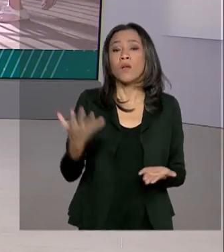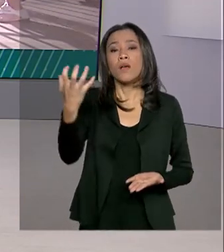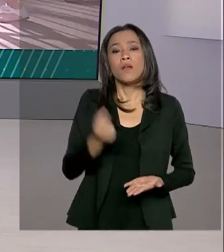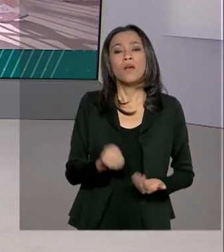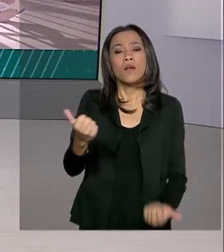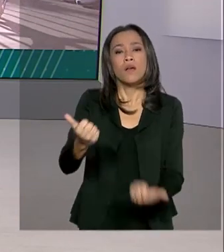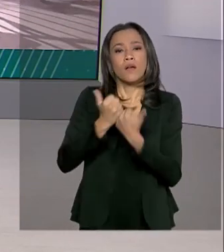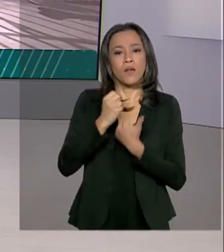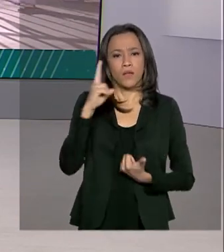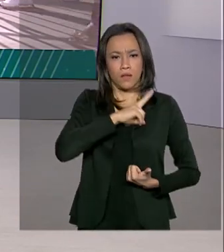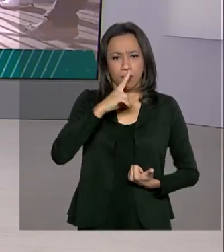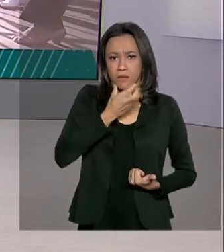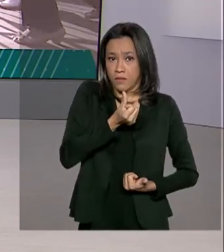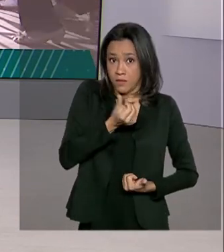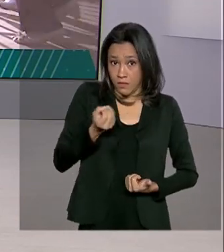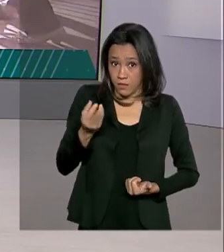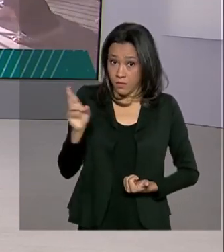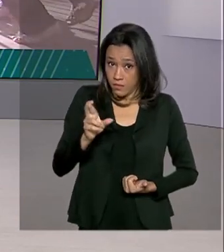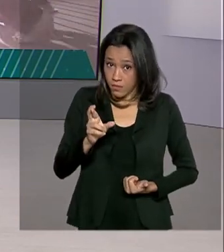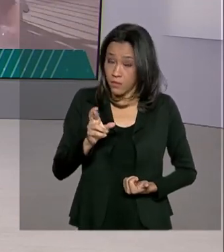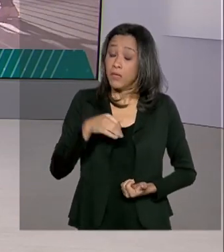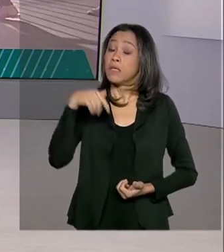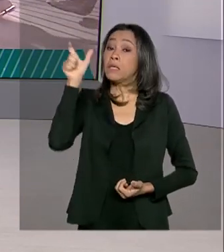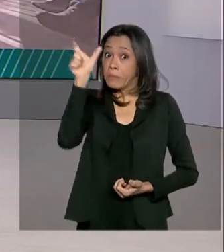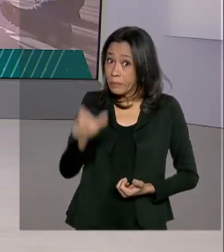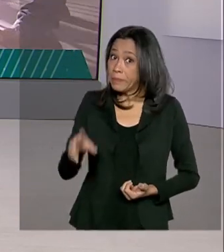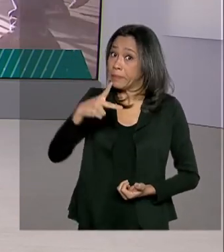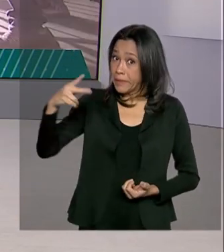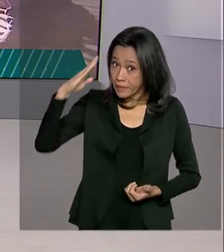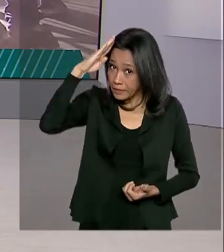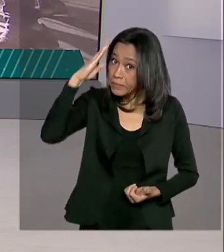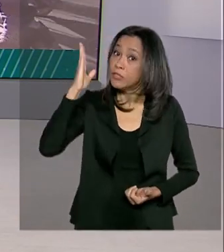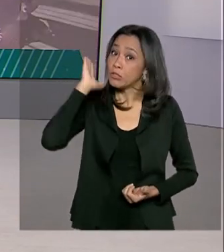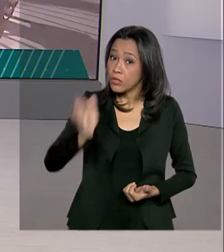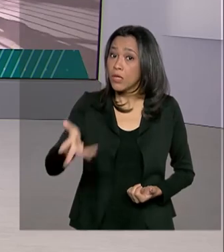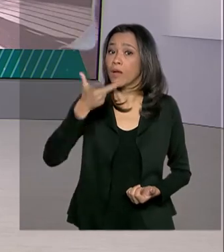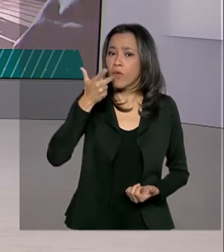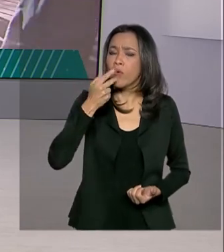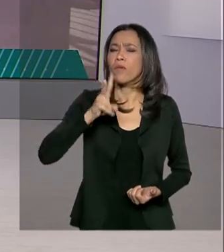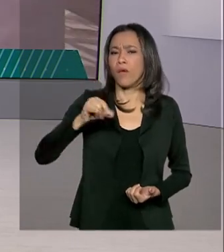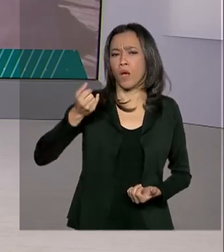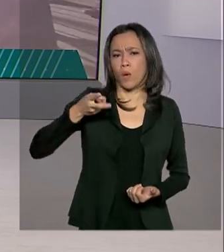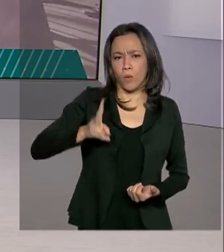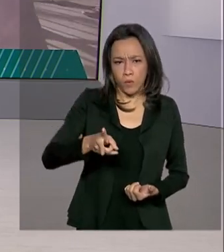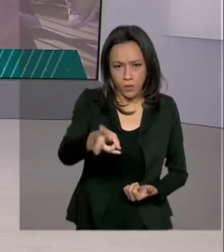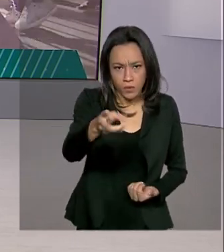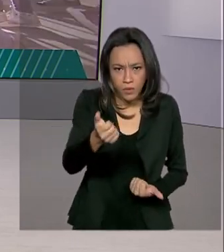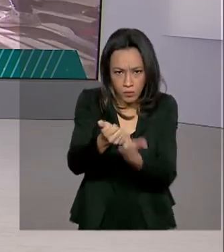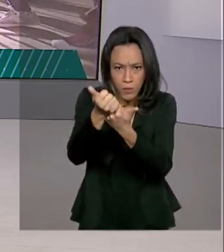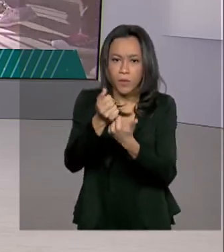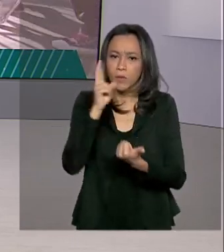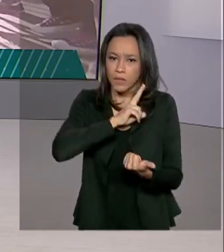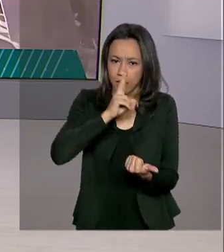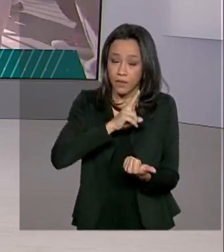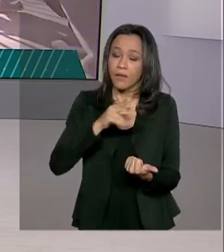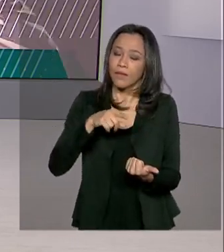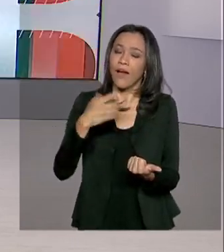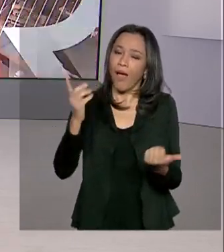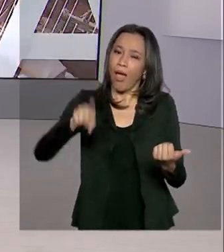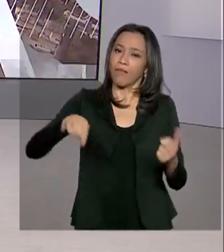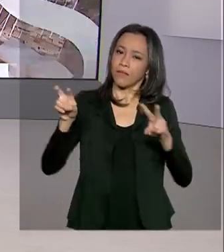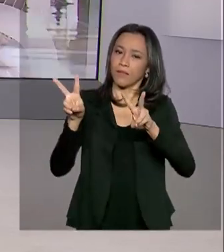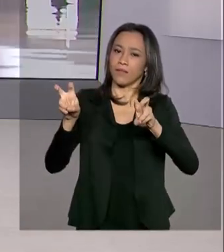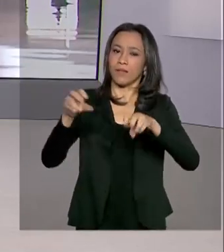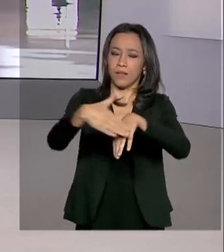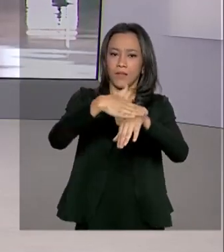600 reais. E o presidente Jair Bolsonaro já anunciou que vai propor a continuidade do auxílio. E é sobre isso que a gente conversa